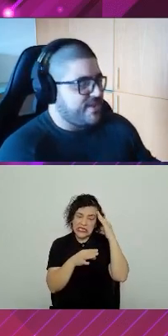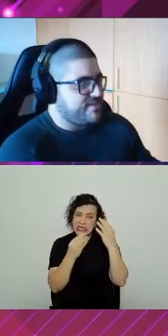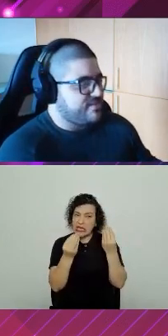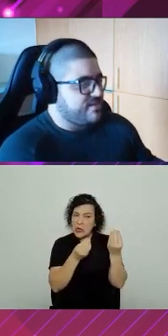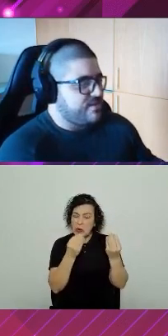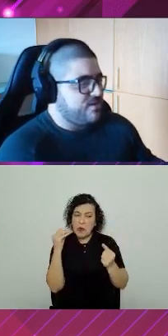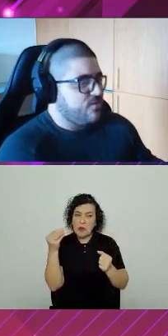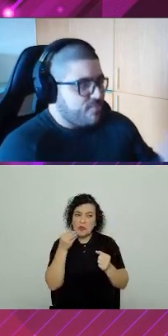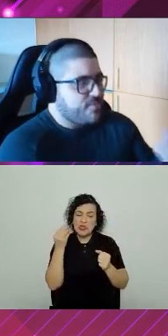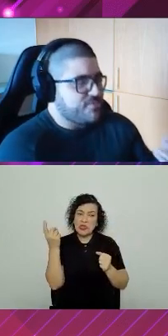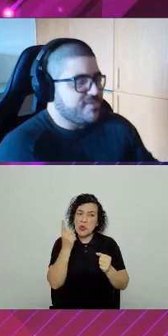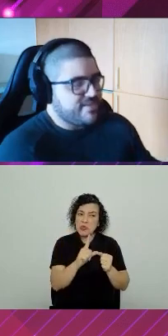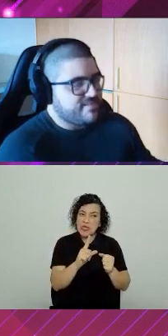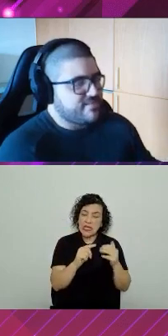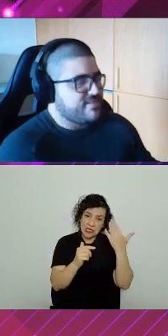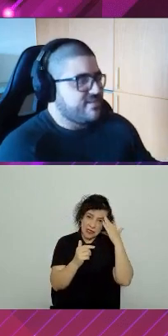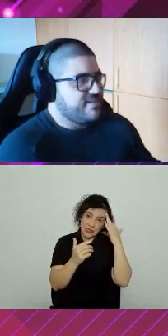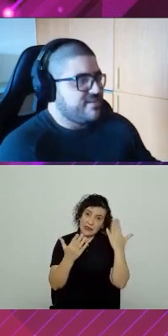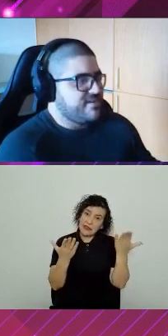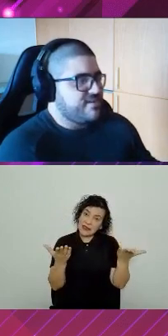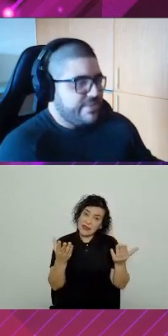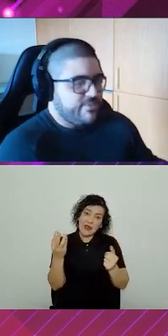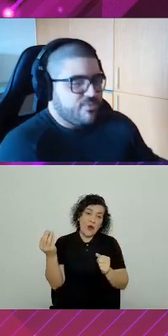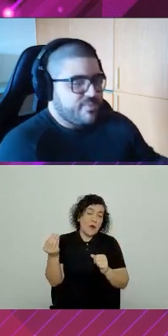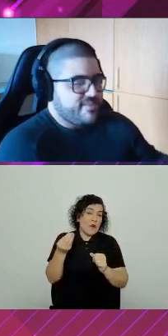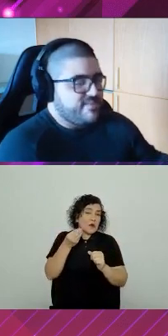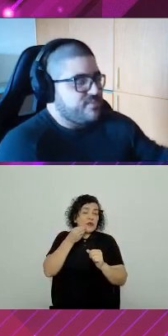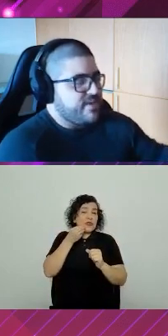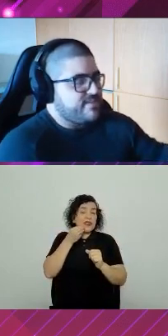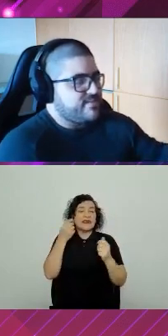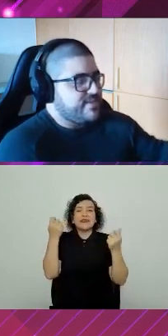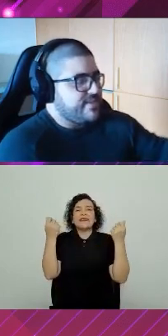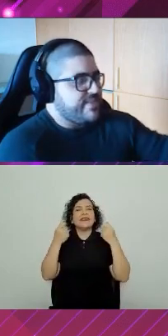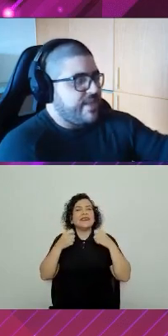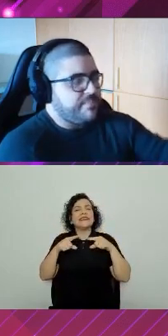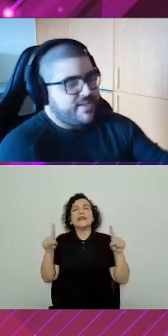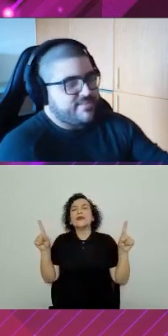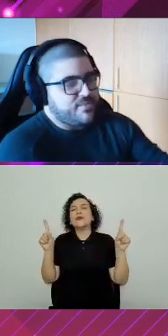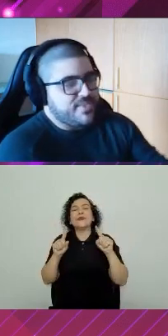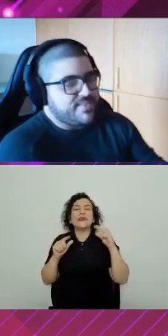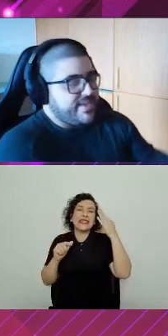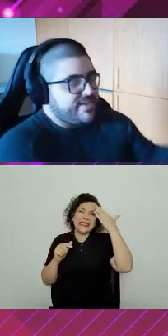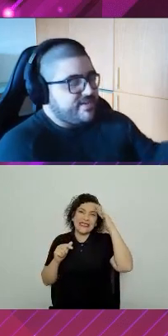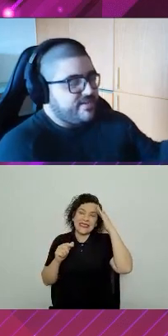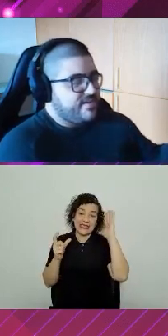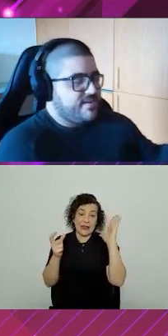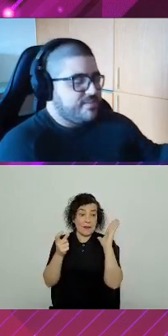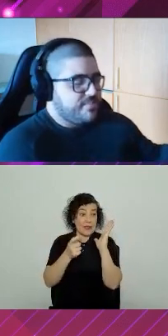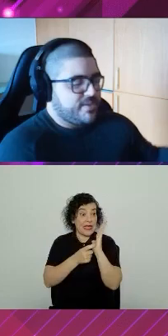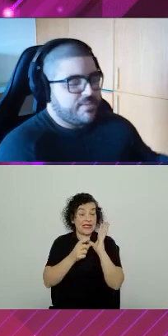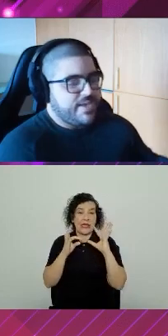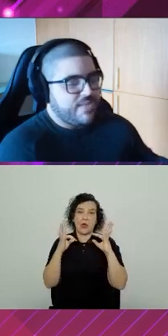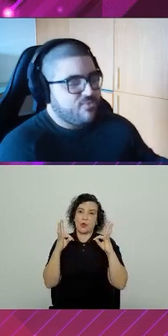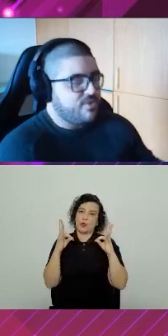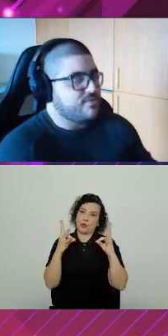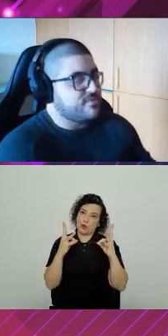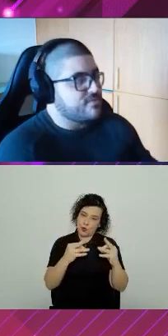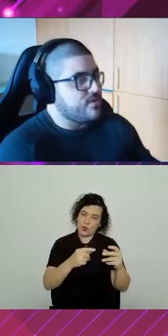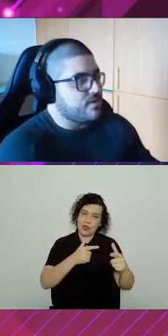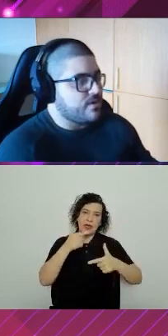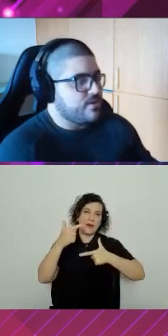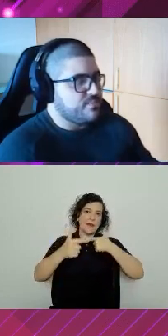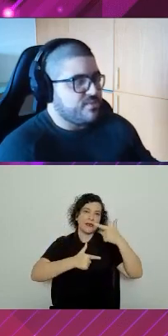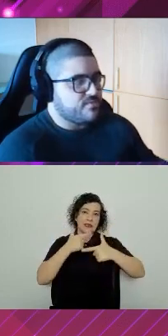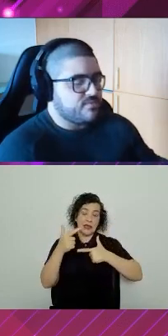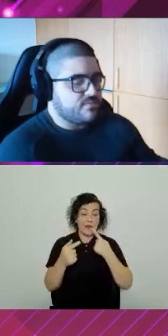oportunidades? O oportunidades. Então, eu não preciso mais entender a aplicação inteira para trabalhar num módulo